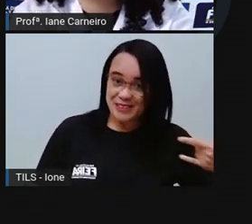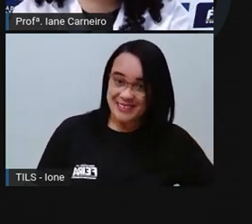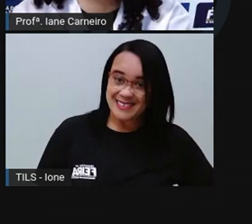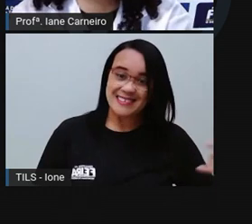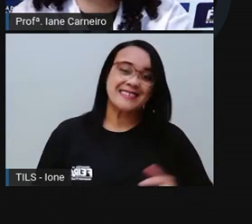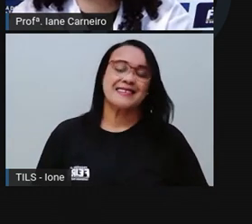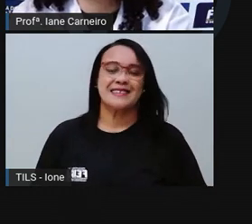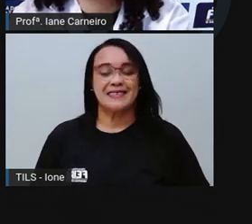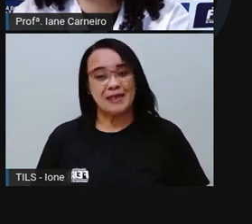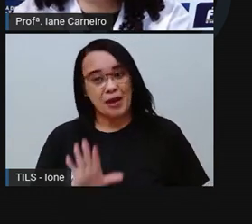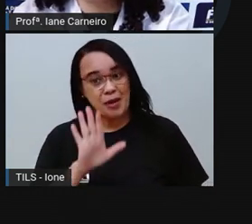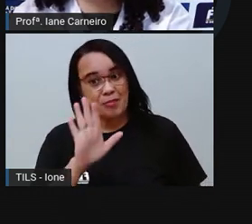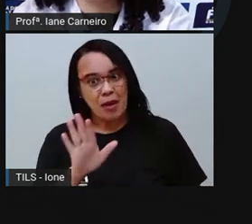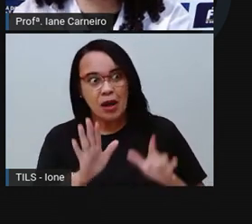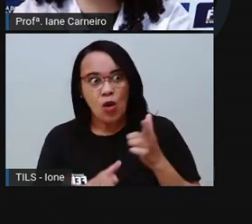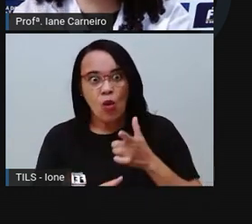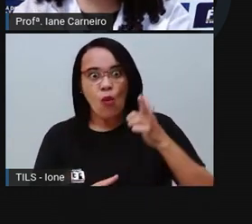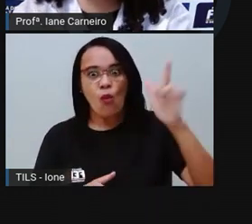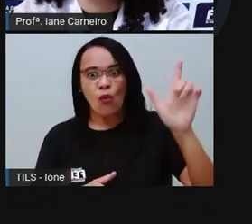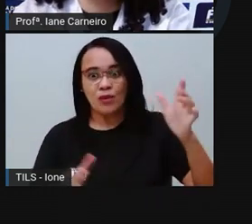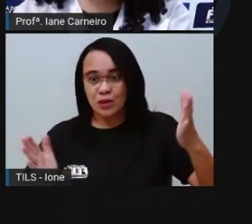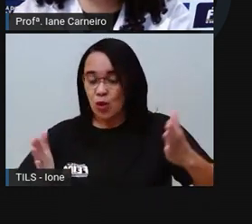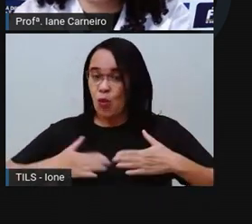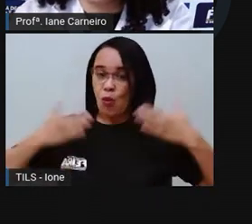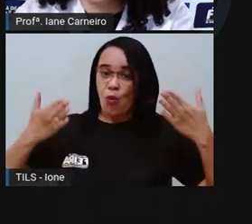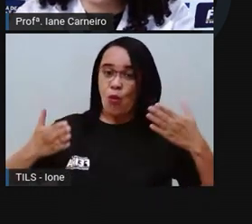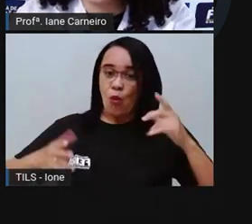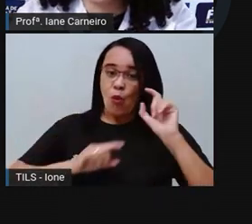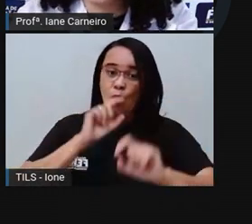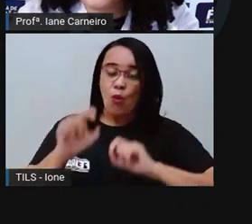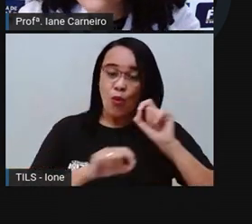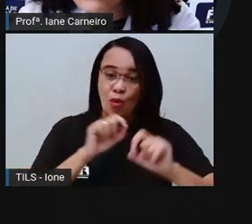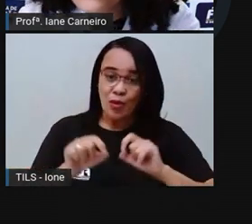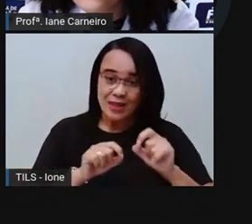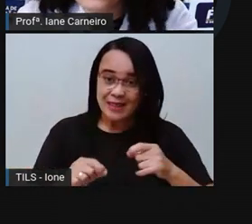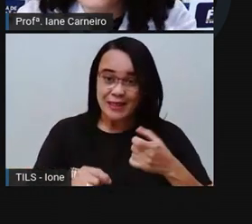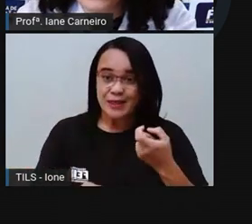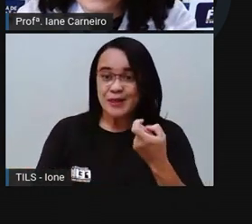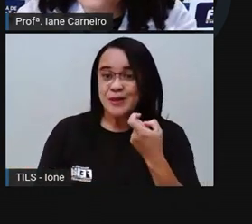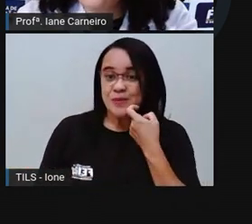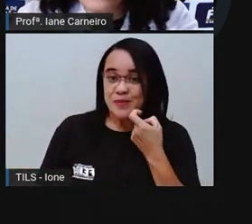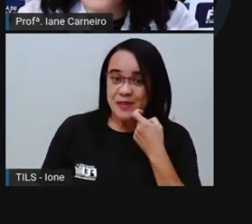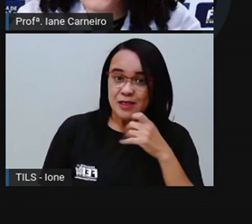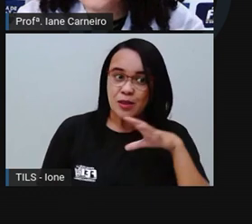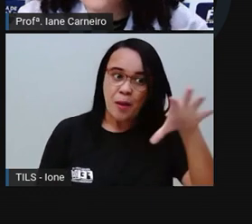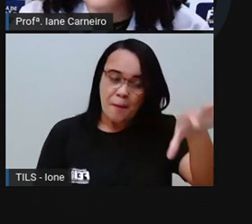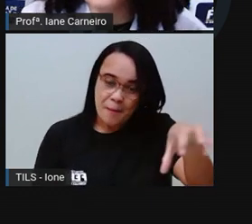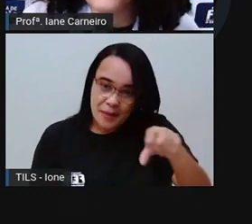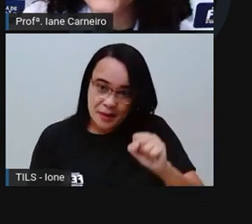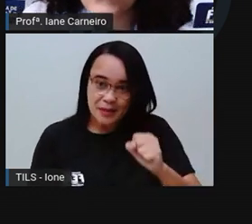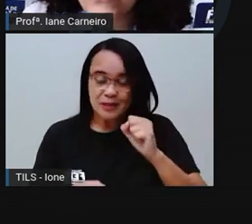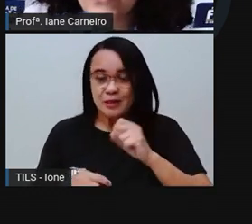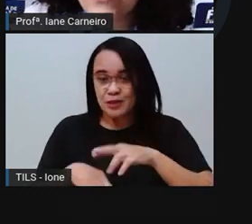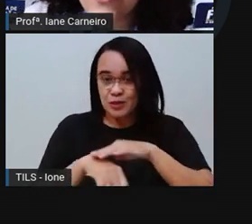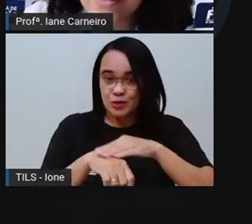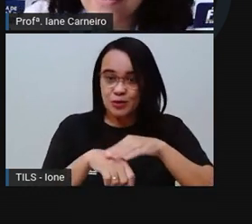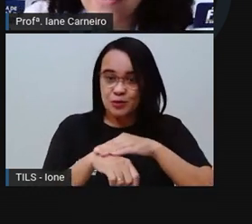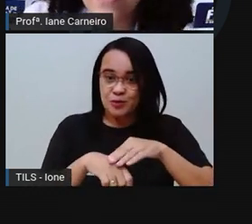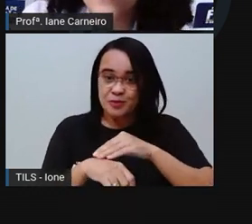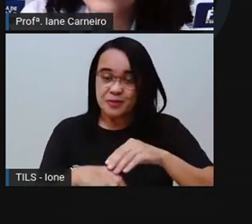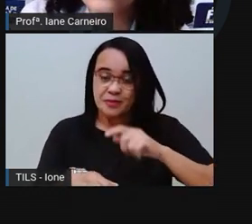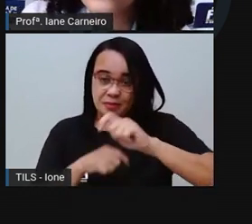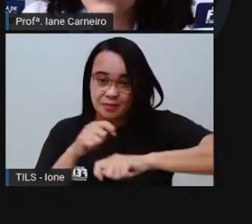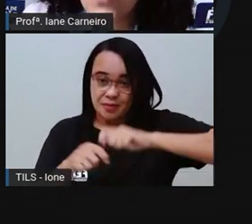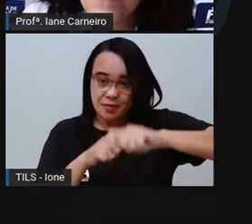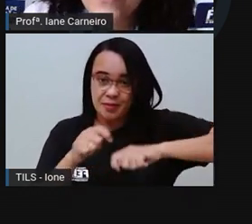eu tenho outra surpresa para a senhora. O peixinho pegou uma coxinha, amarrou um barbante fino e disse.